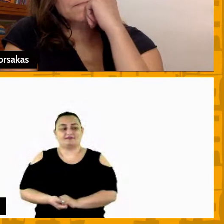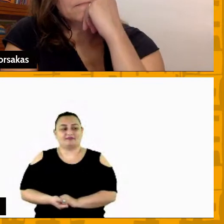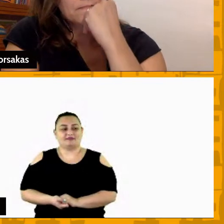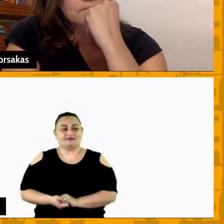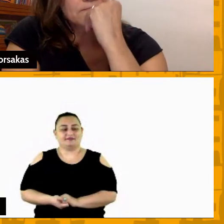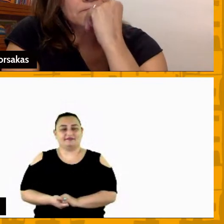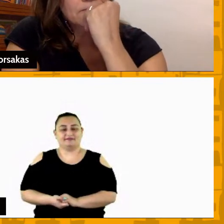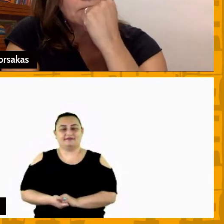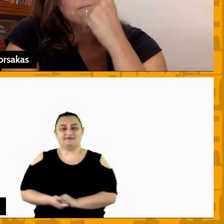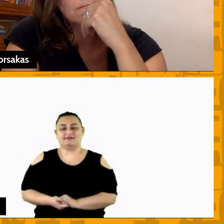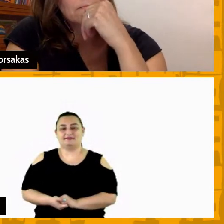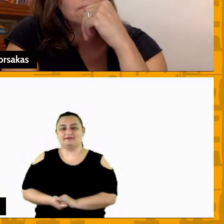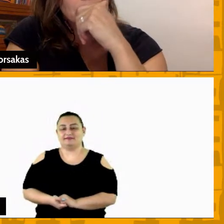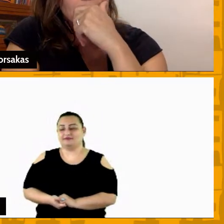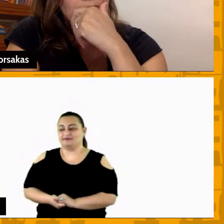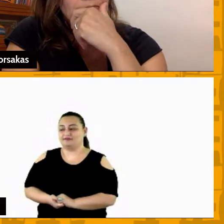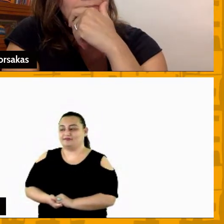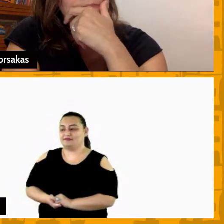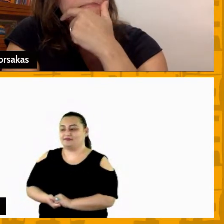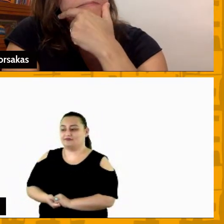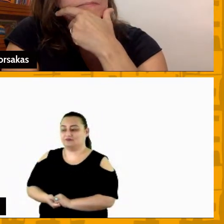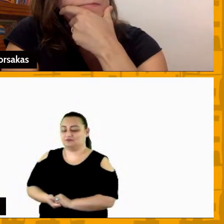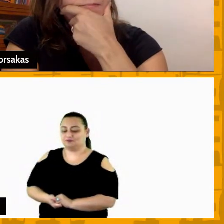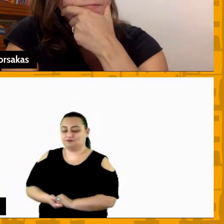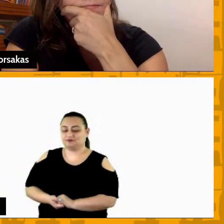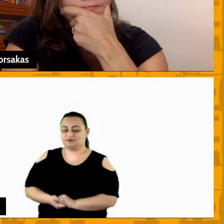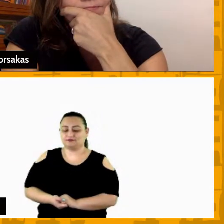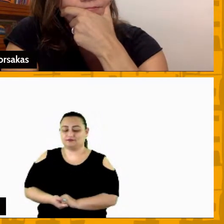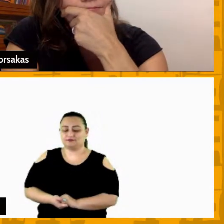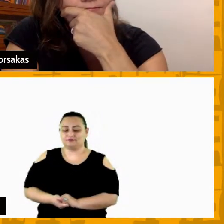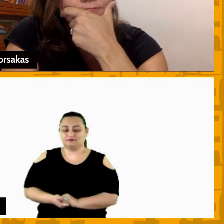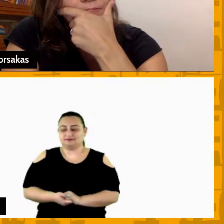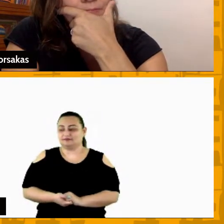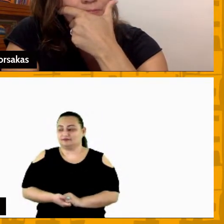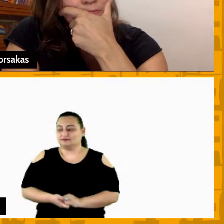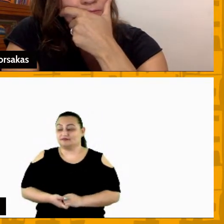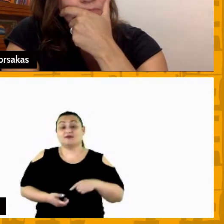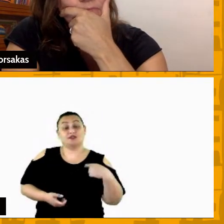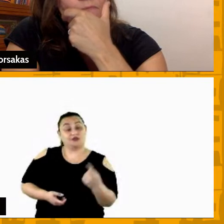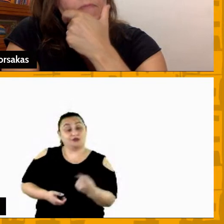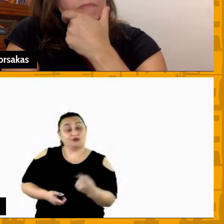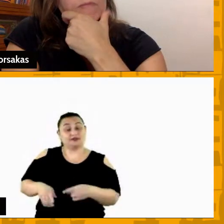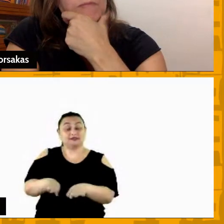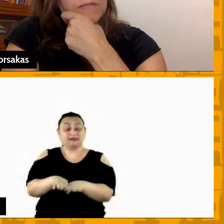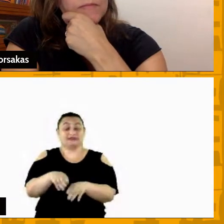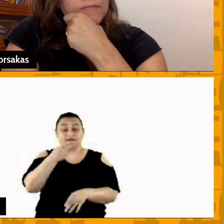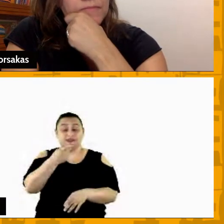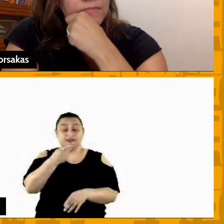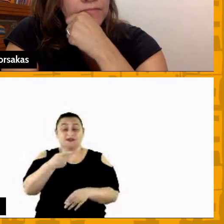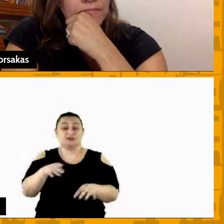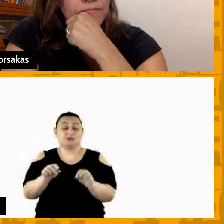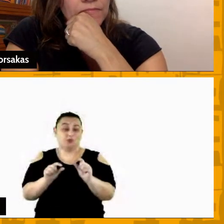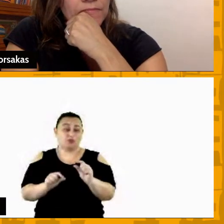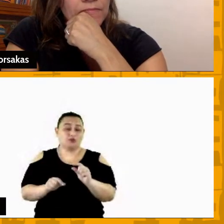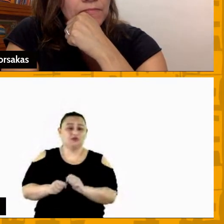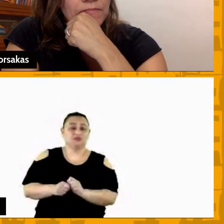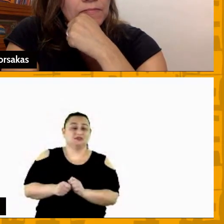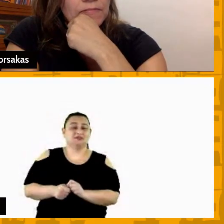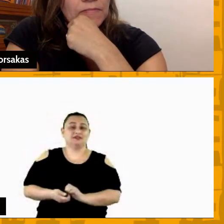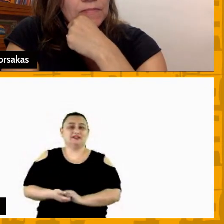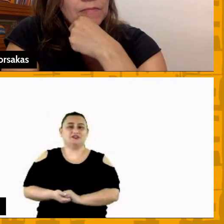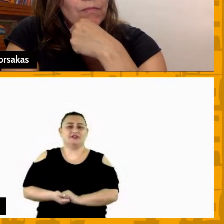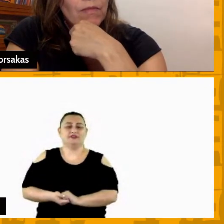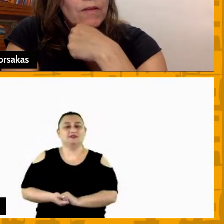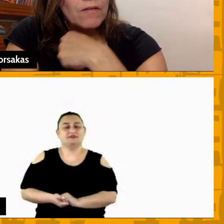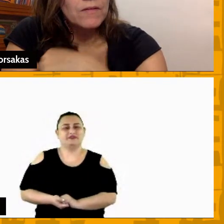perfeito Elinho a gente falou sobre um pouco do fair play também Paula você citou